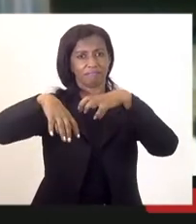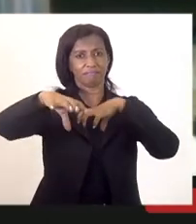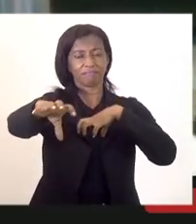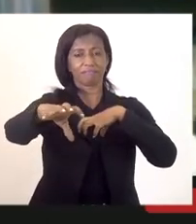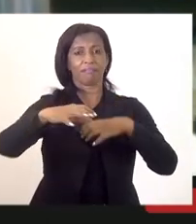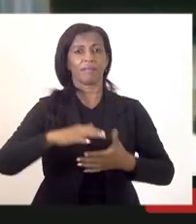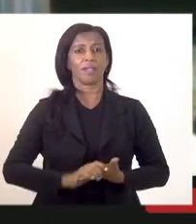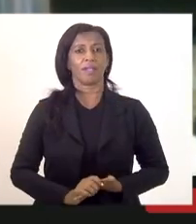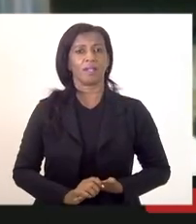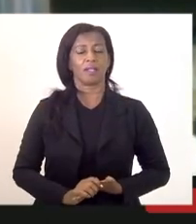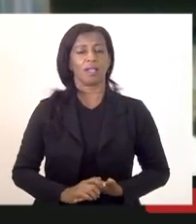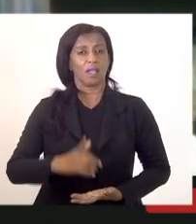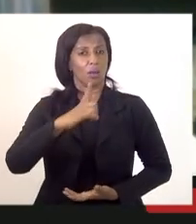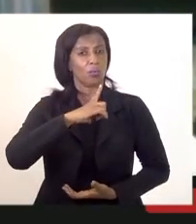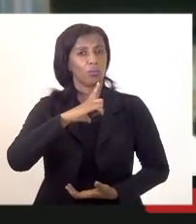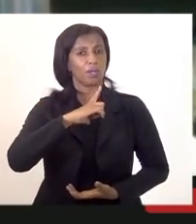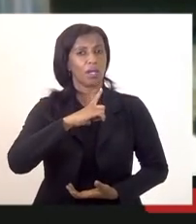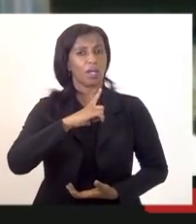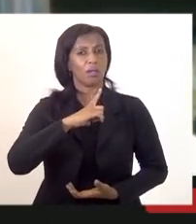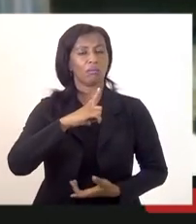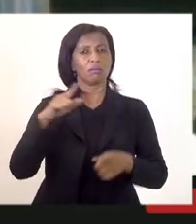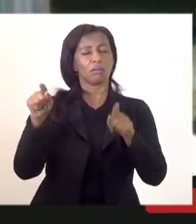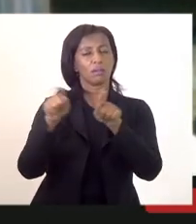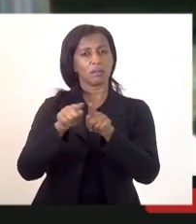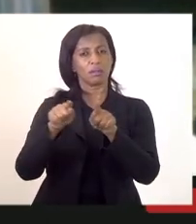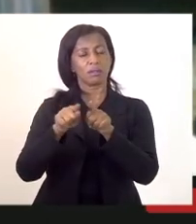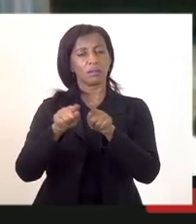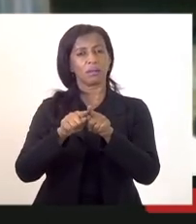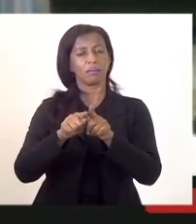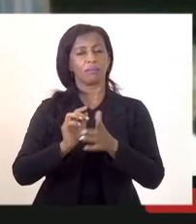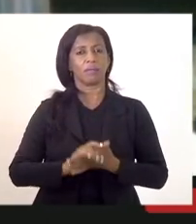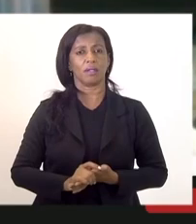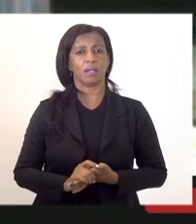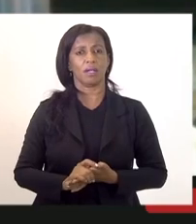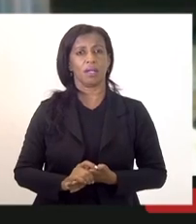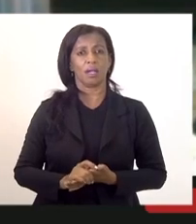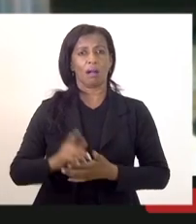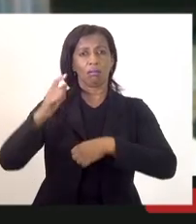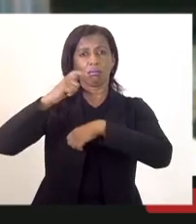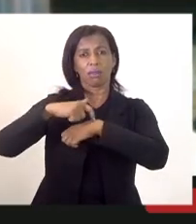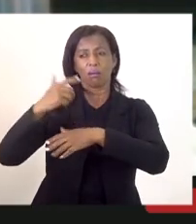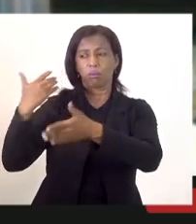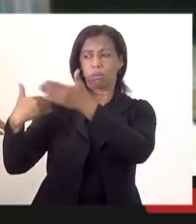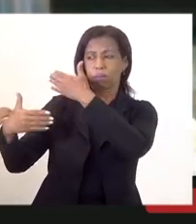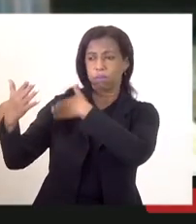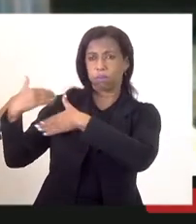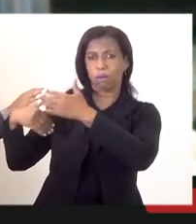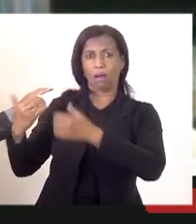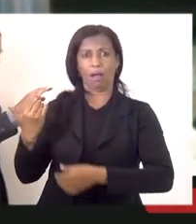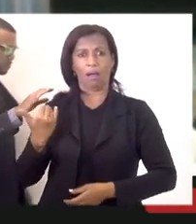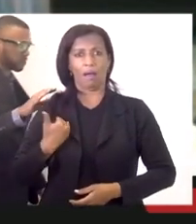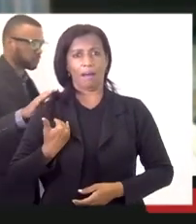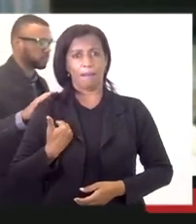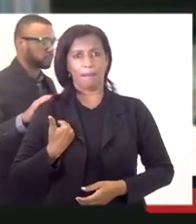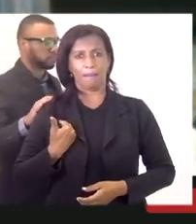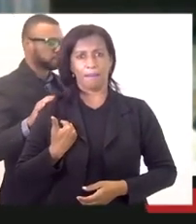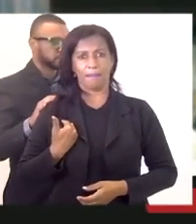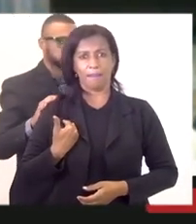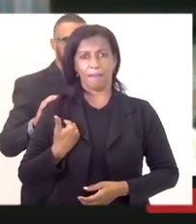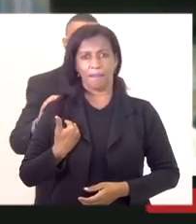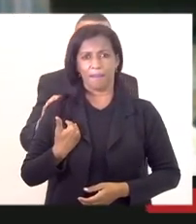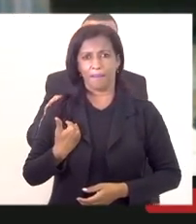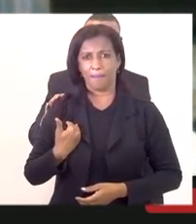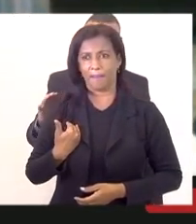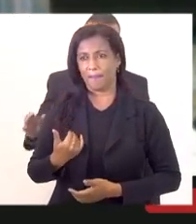mas eu tenho eu tenho também há pouco tempo atrás um ente querido meu sofreu um atropelamento